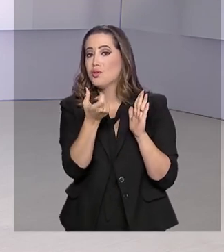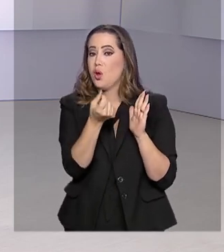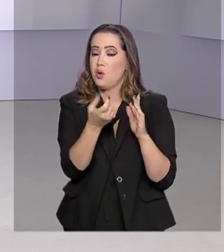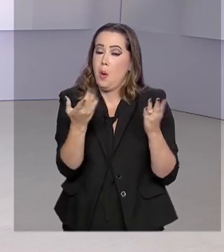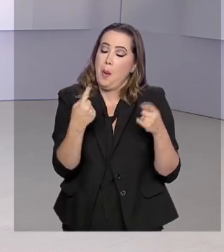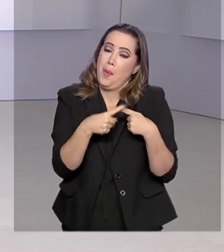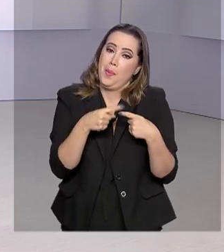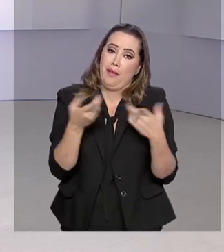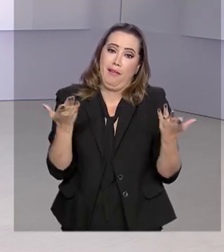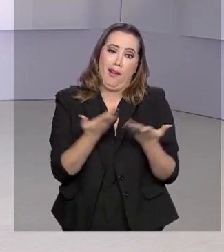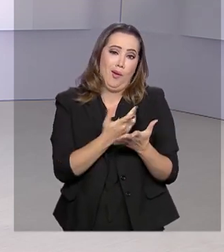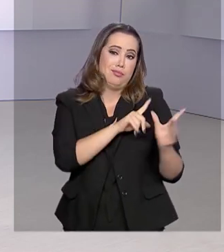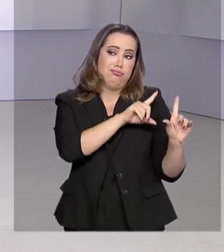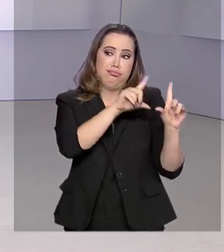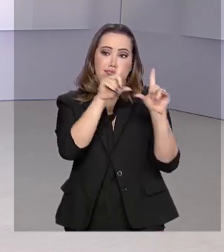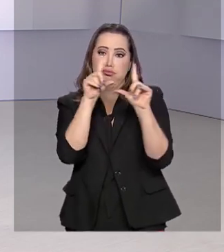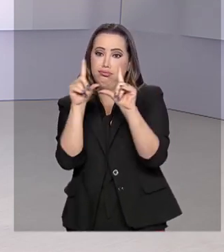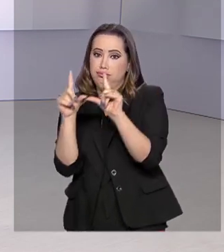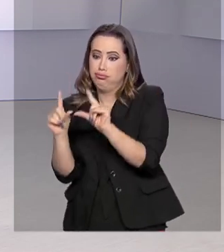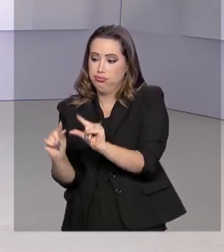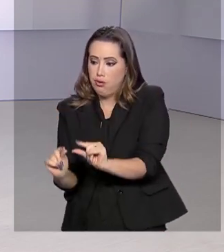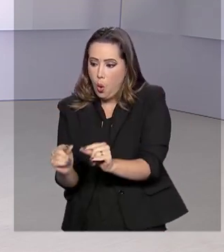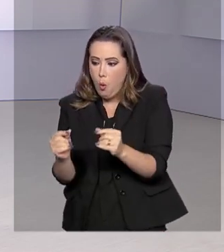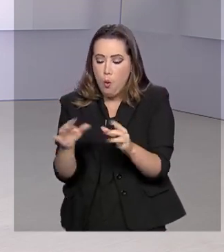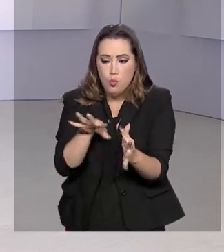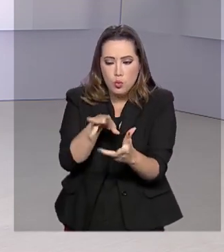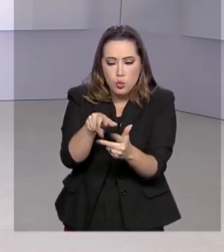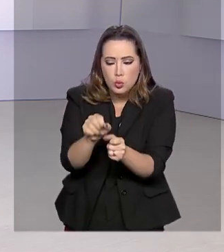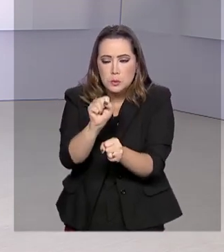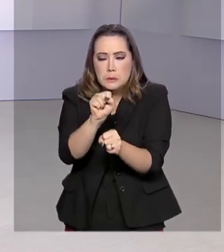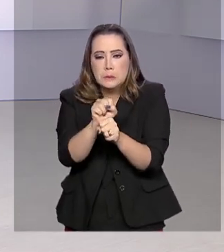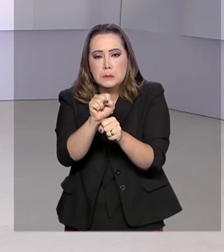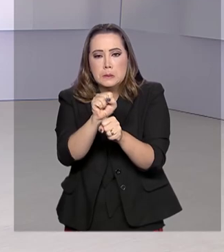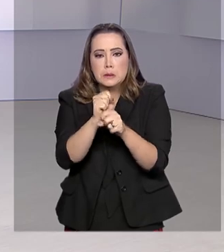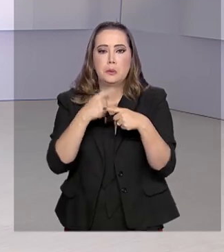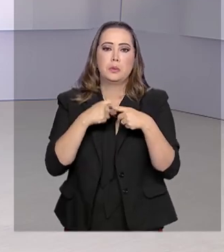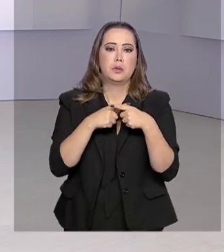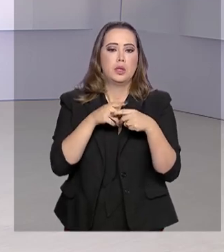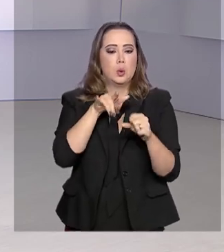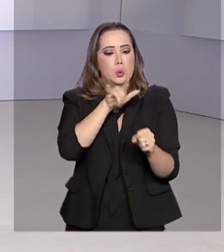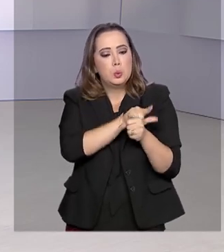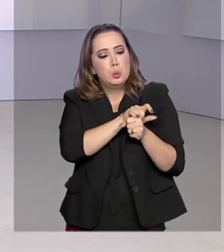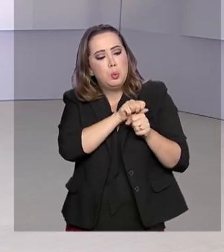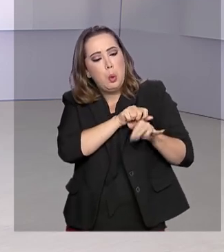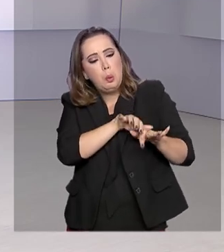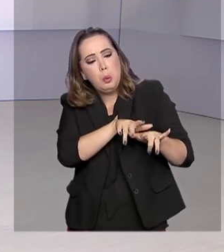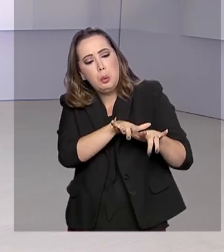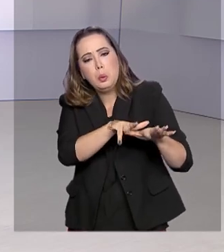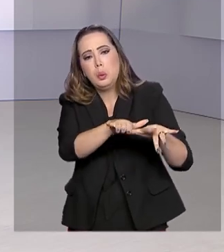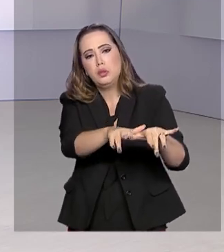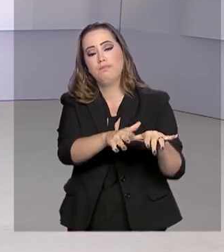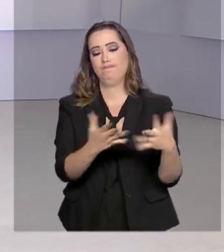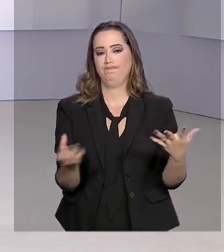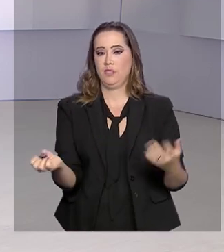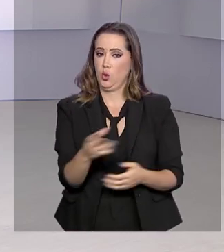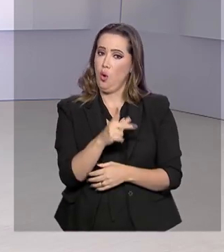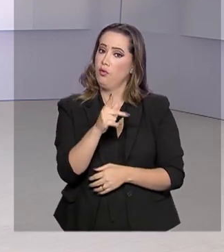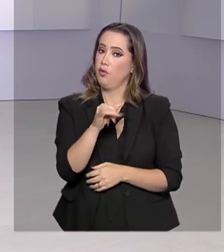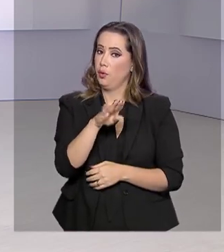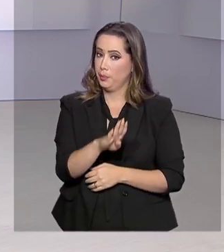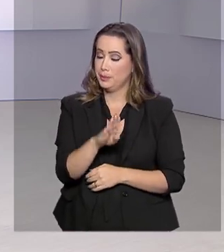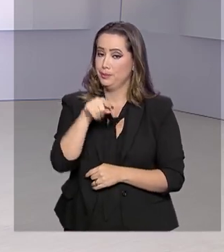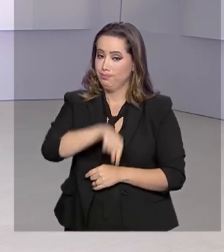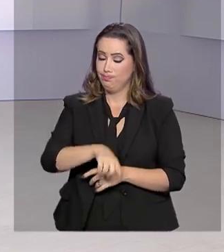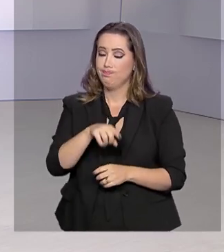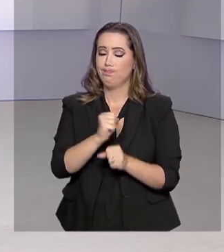cenário de desaceleração dos mercados globais, causado pelo avanço do novo coronavírus, a nova previsão do PIB para este